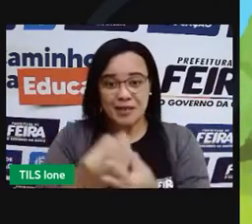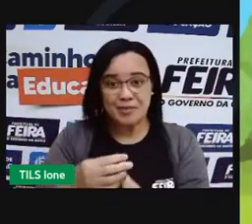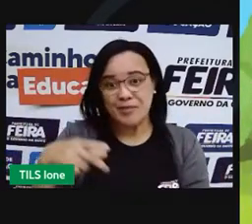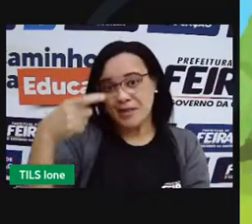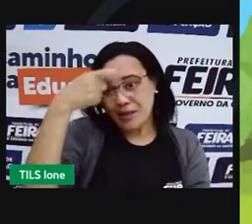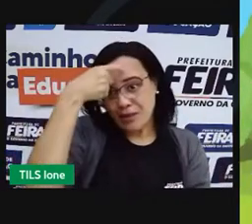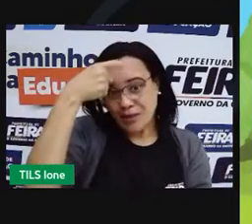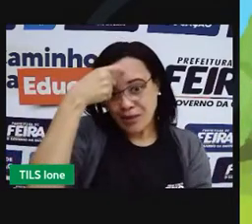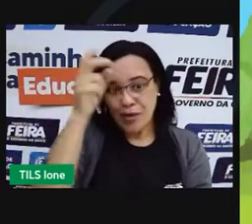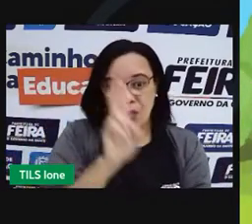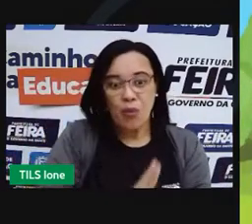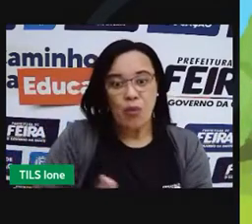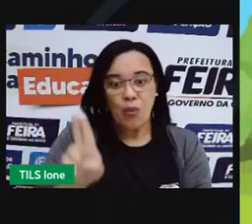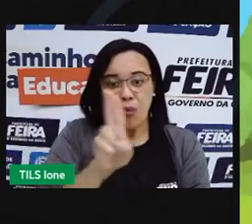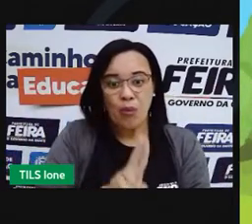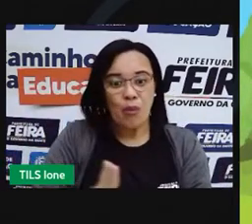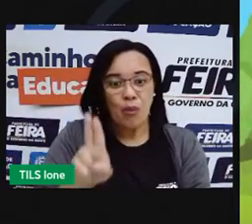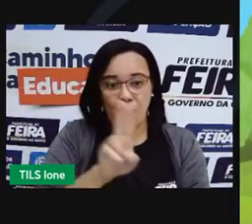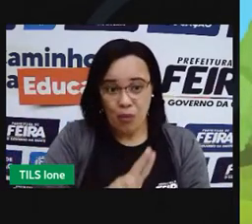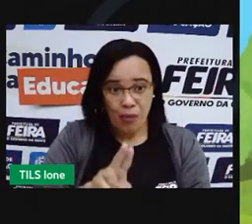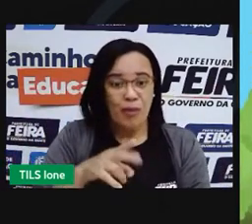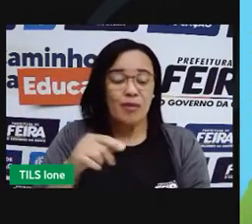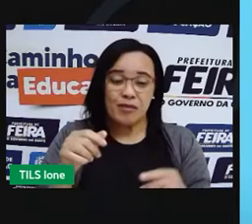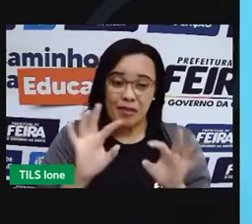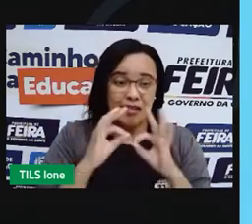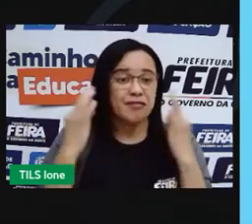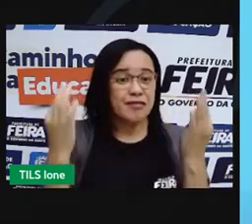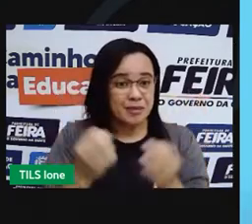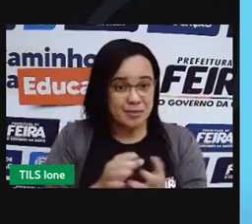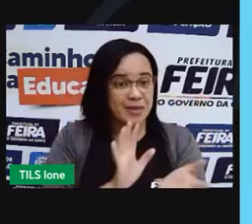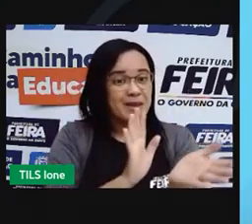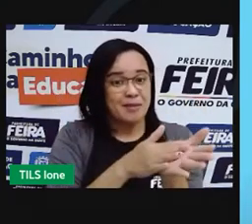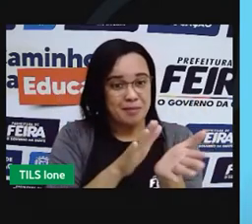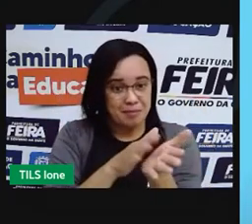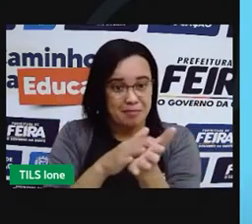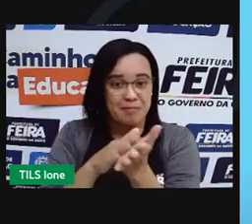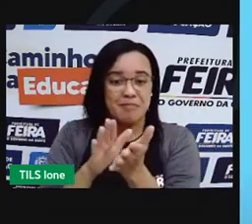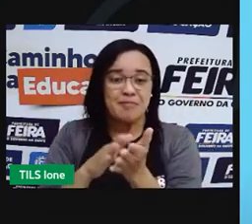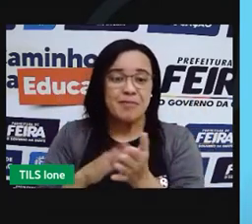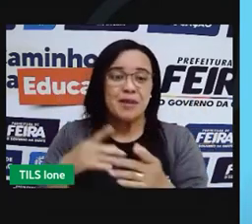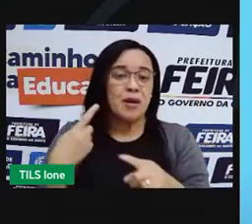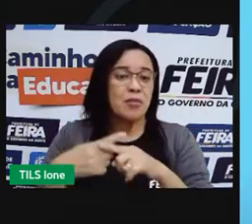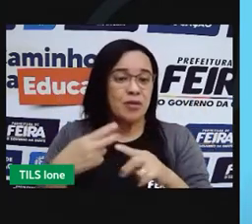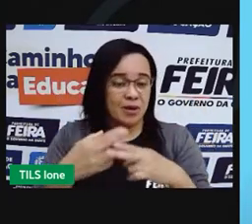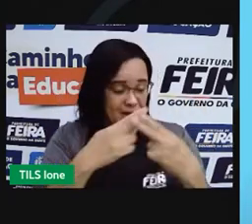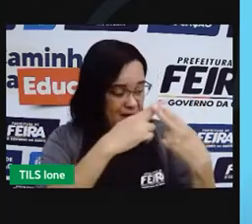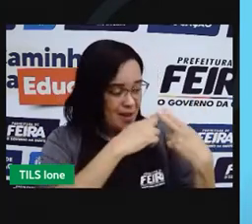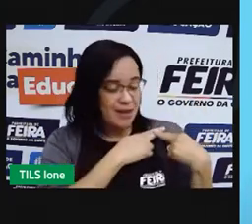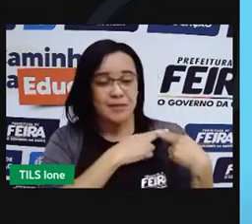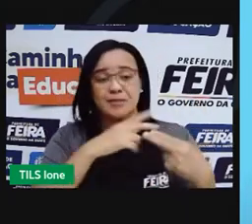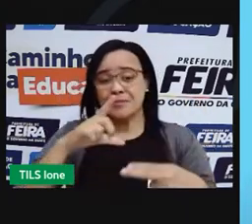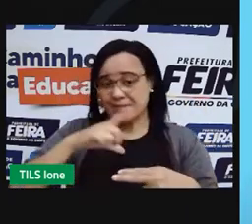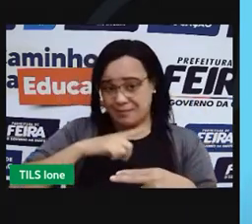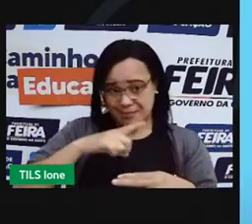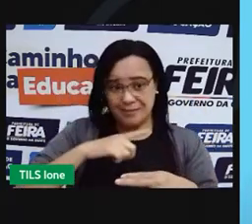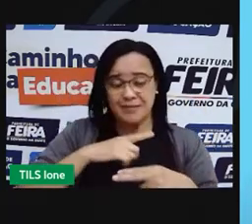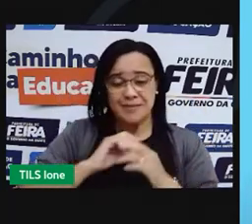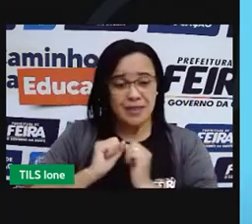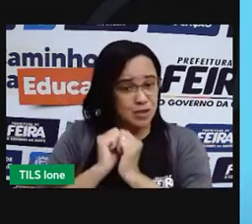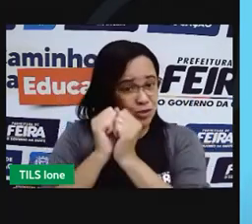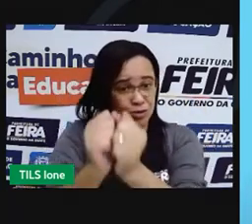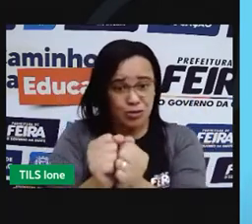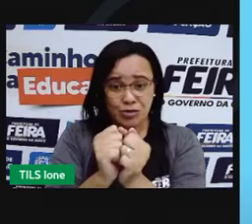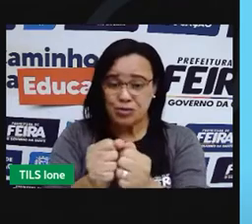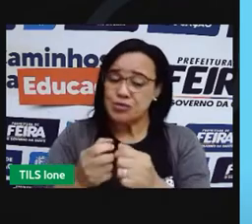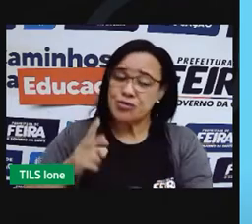E a família Souza foi prova disso. Assuma essa responsabilidade você também. Juntos, podemos cuidar da natureza,